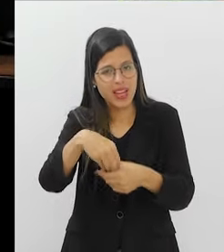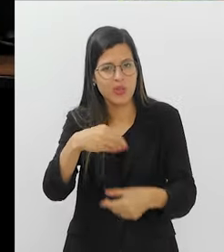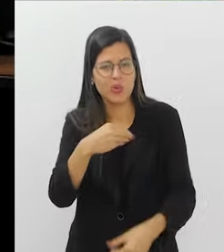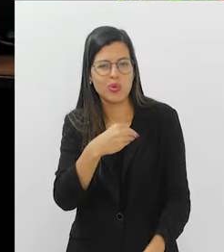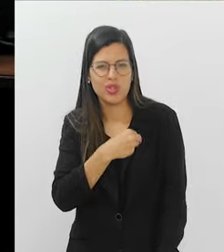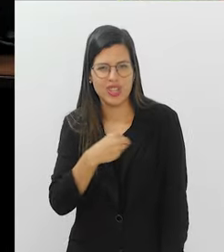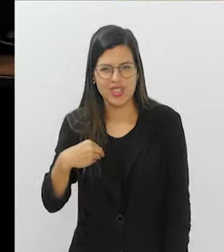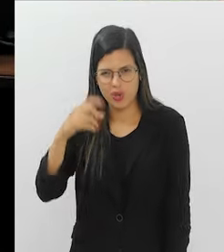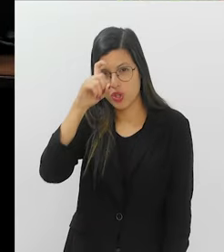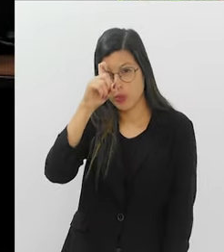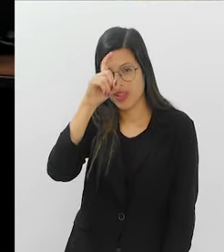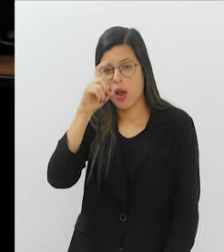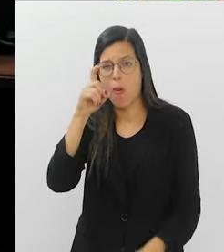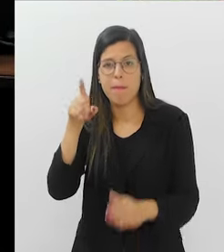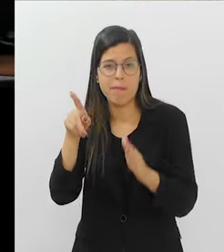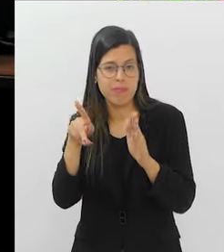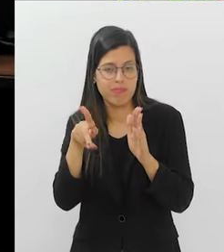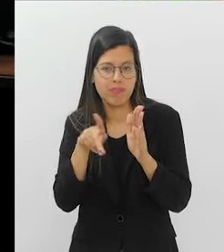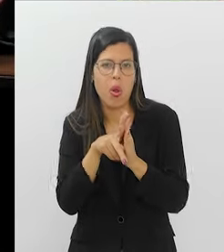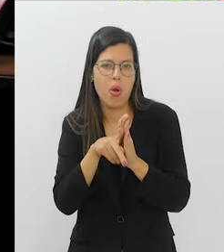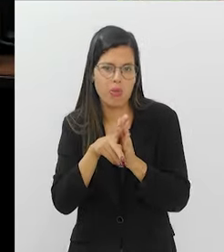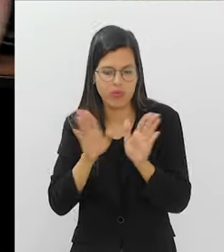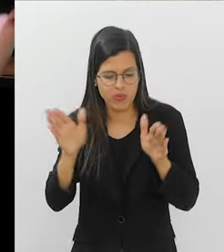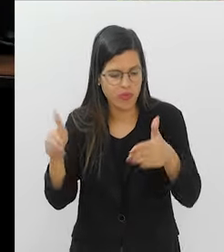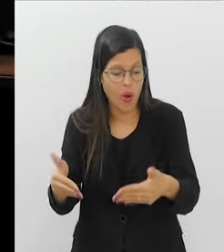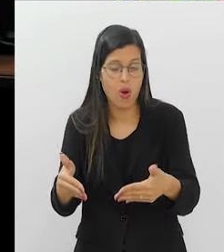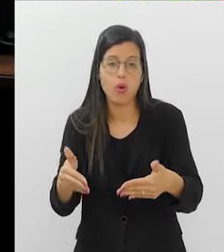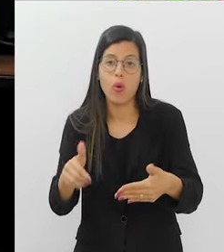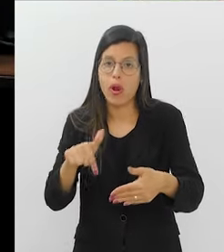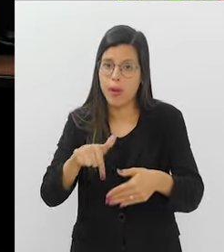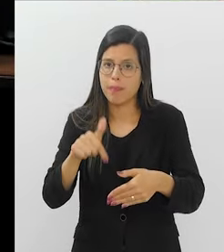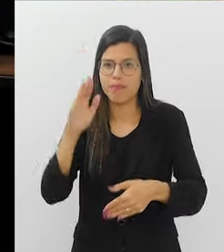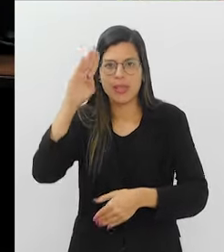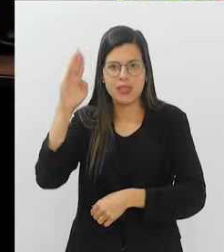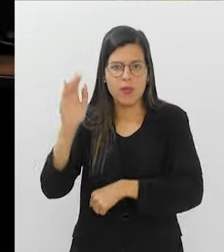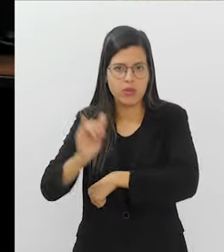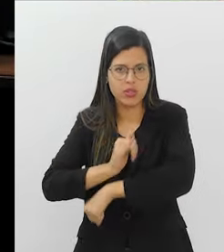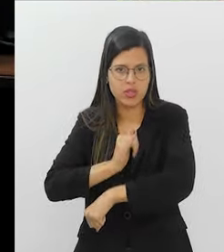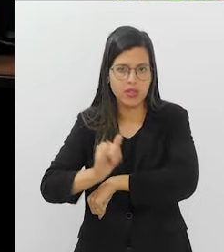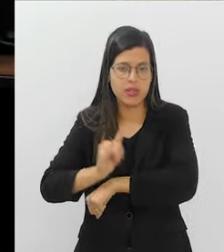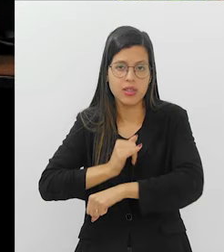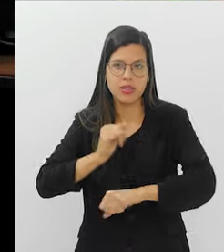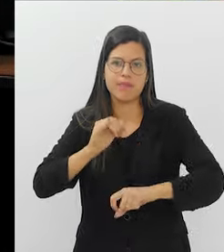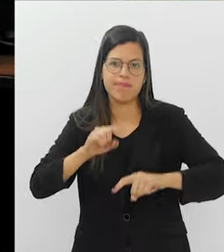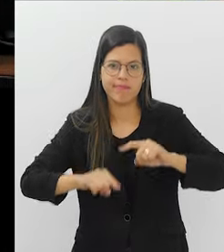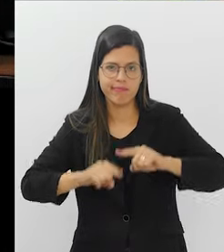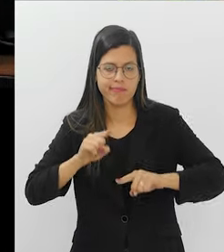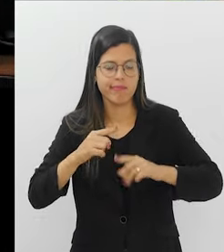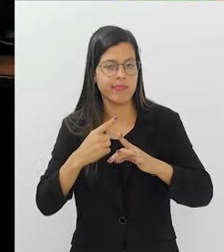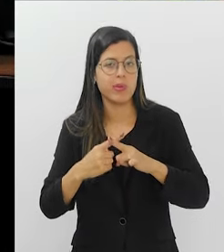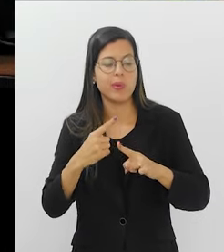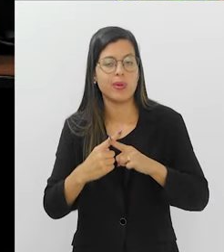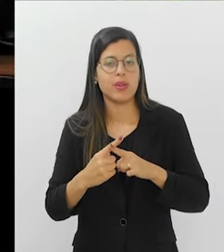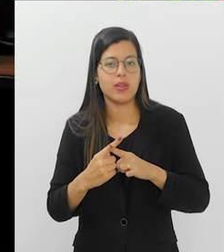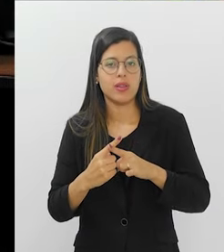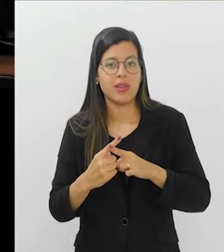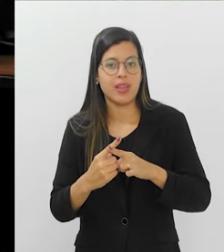apropriadas. É a nossa melhor ferramenta. Porque além dela